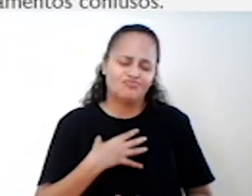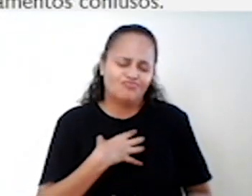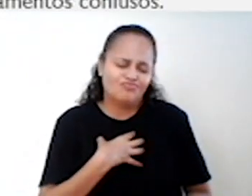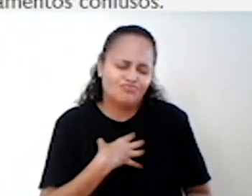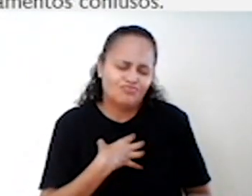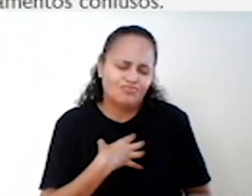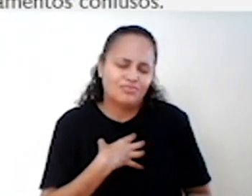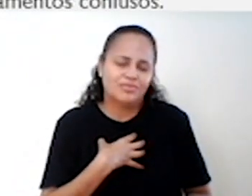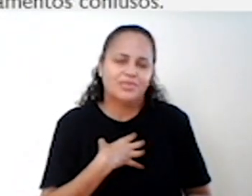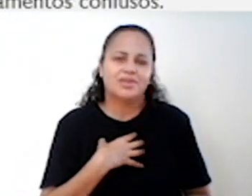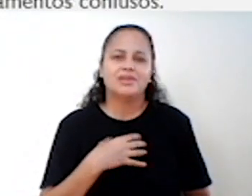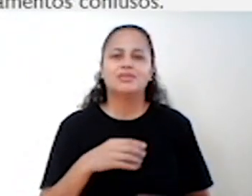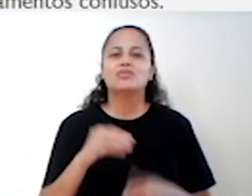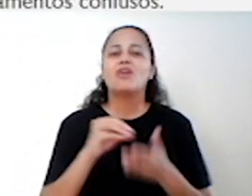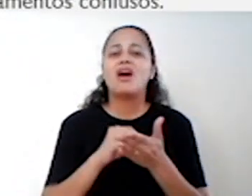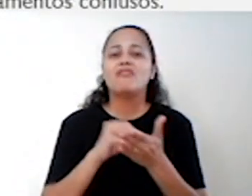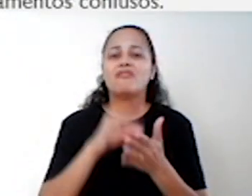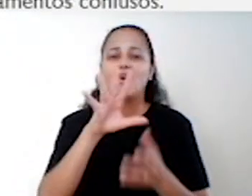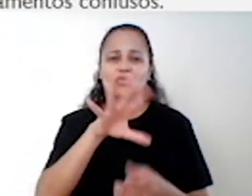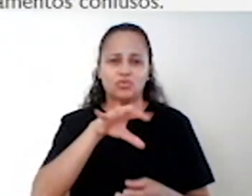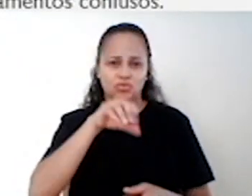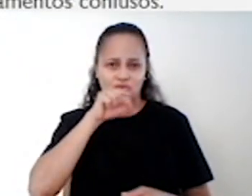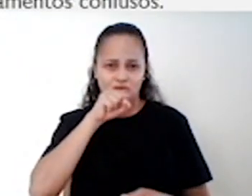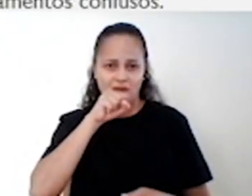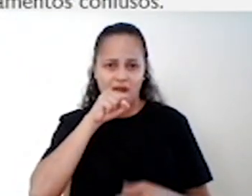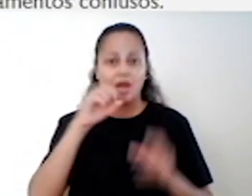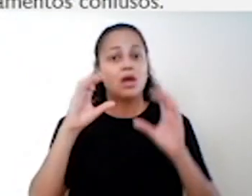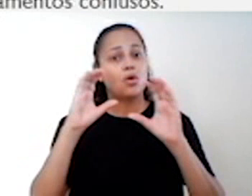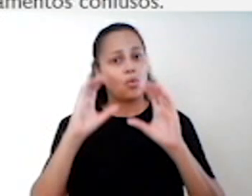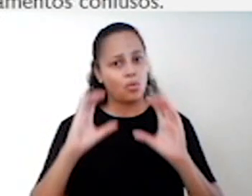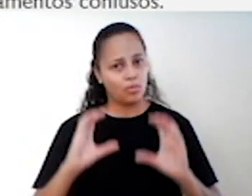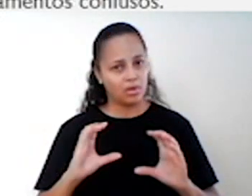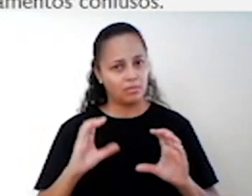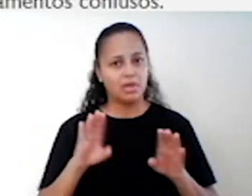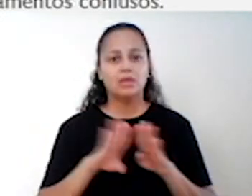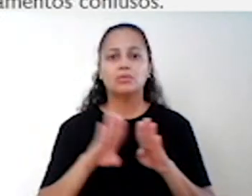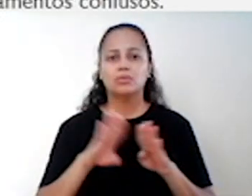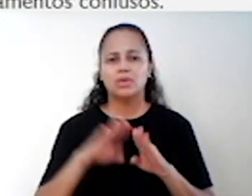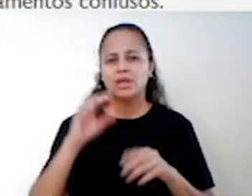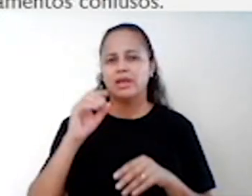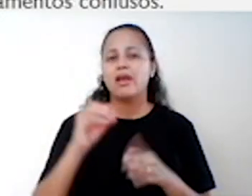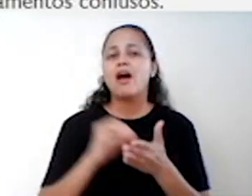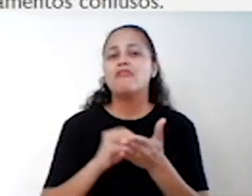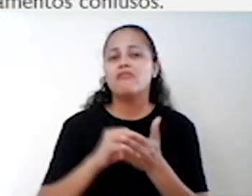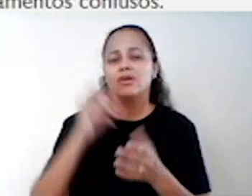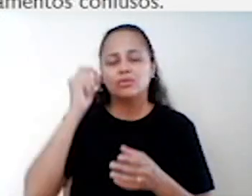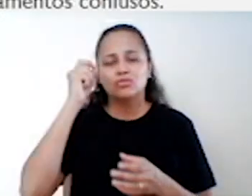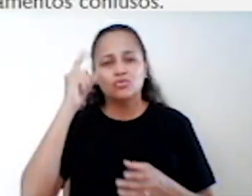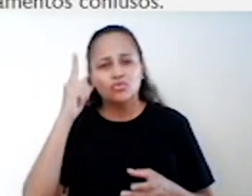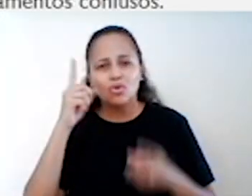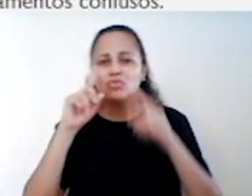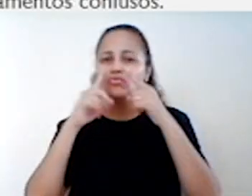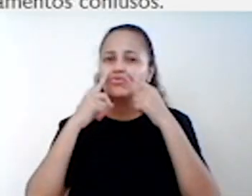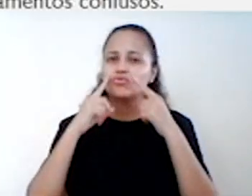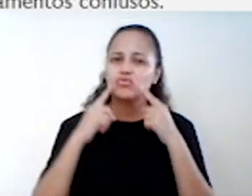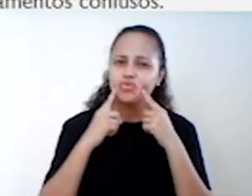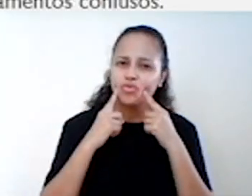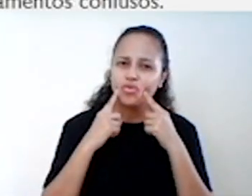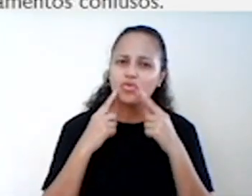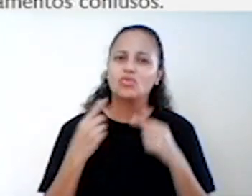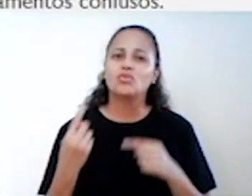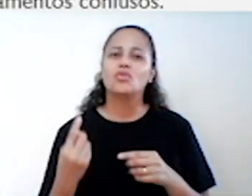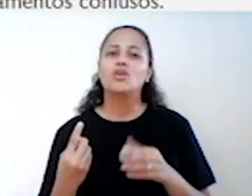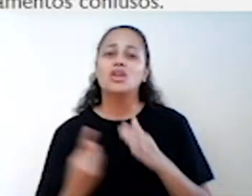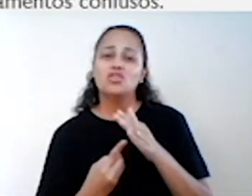aperto no peito, sensação de falta de ar. E comportamentais, alteração de sono, apetite, choro, isolamento